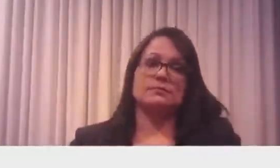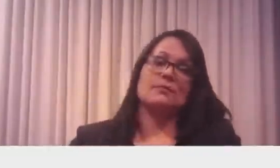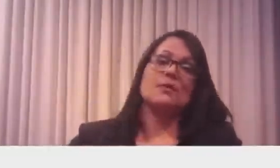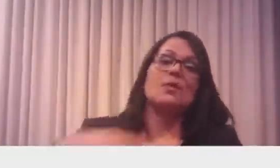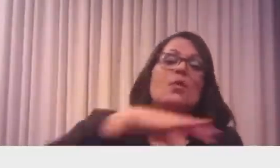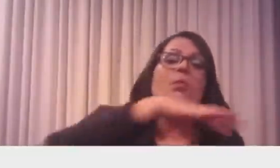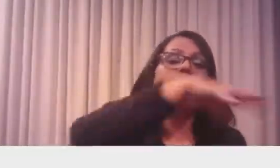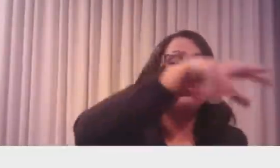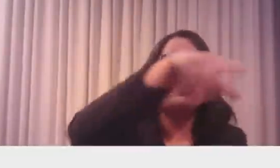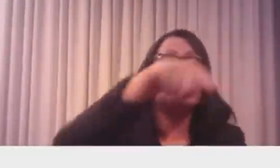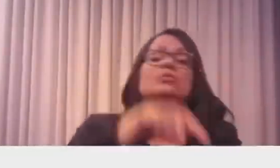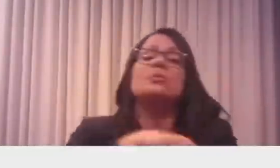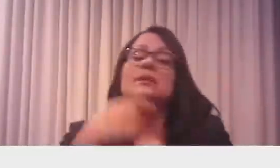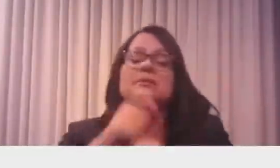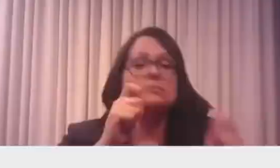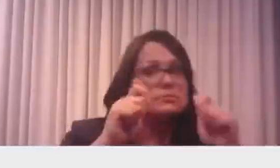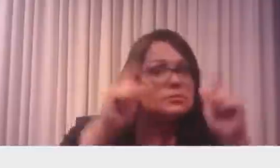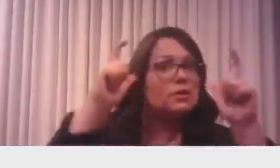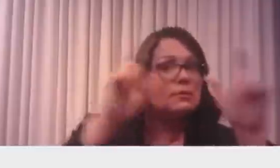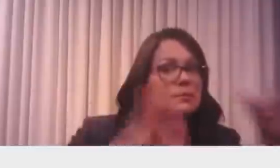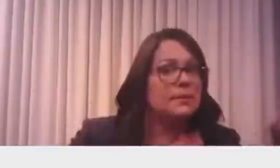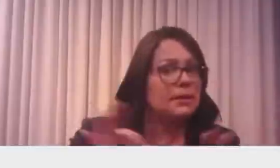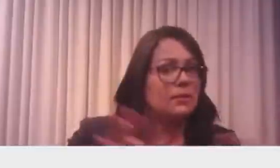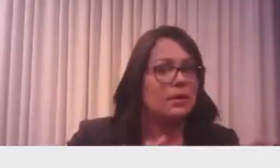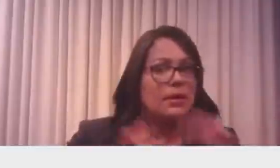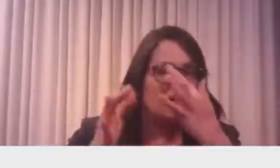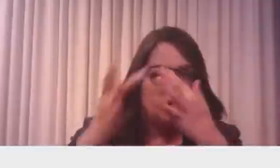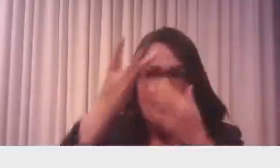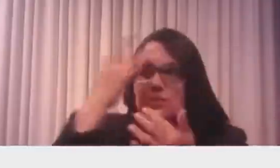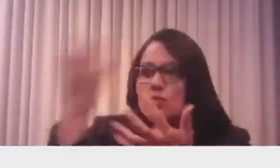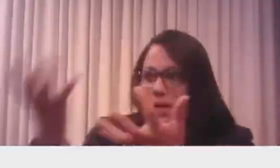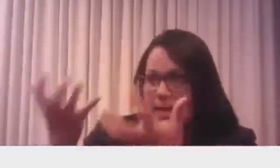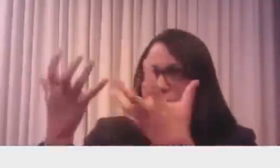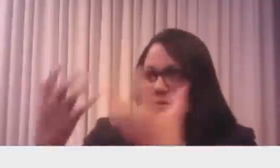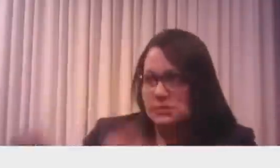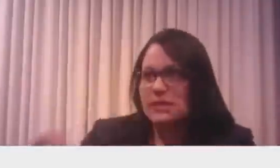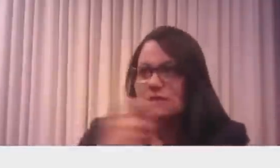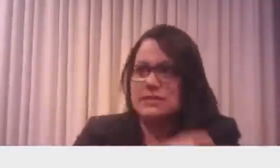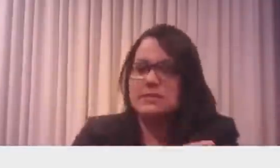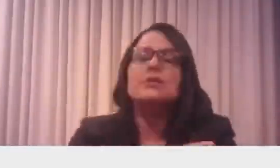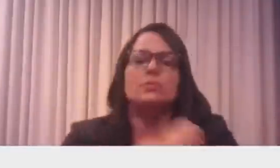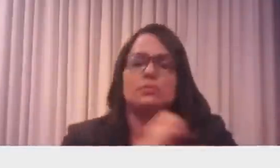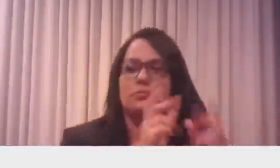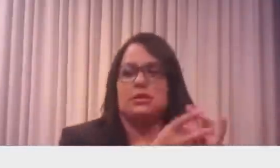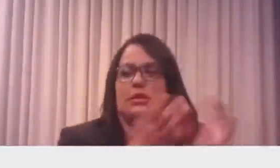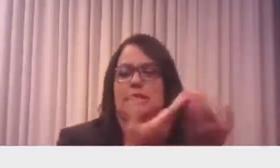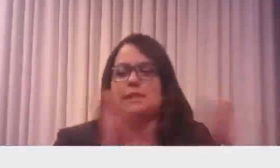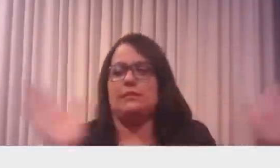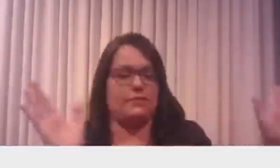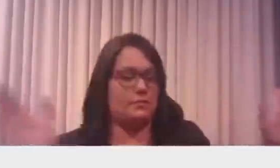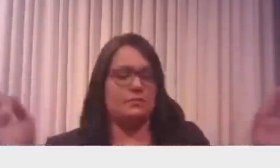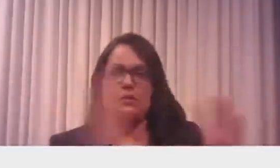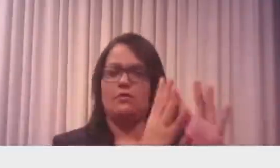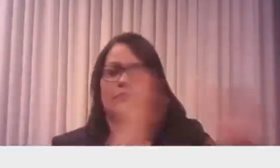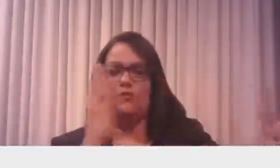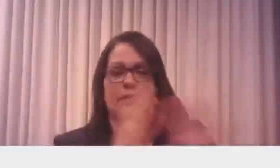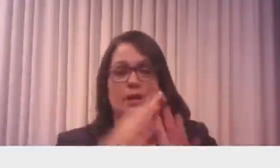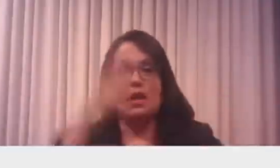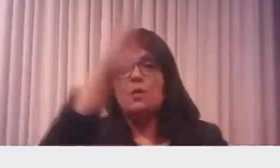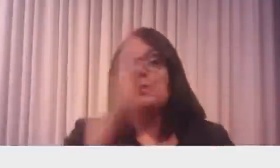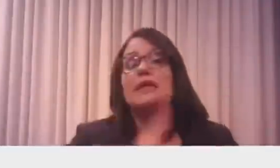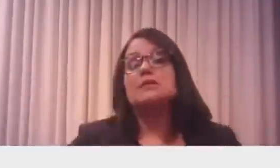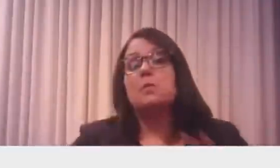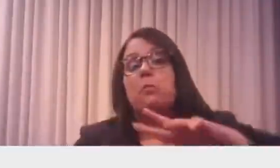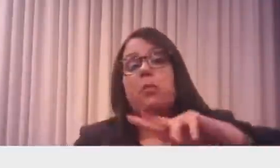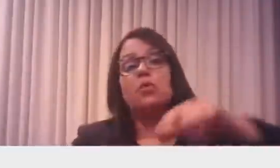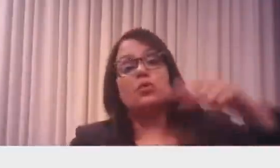tem que se preparar? Quem quer tomar vacina, nós demos as condições para tomar vacina. É o terceiro país que, proporcionadamente,